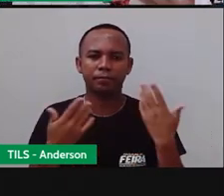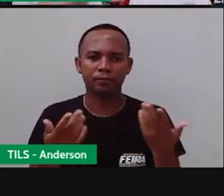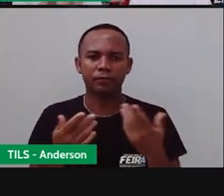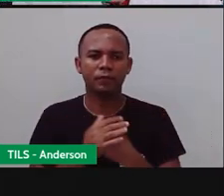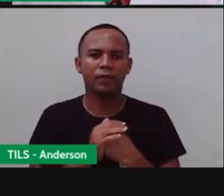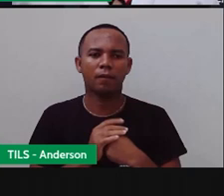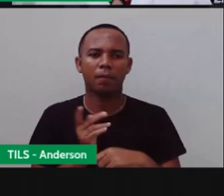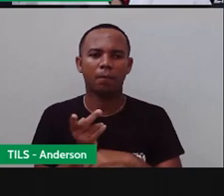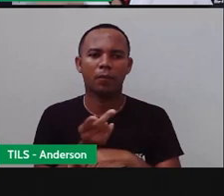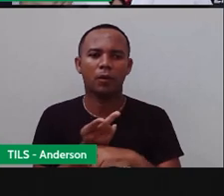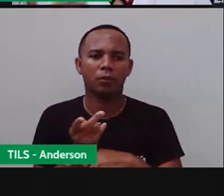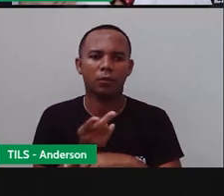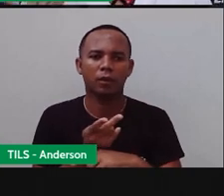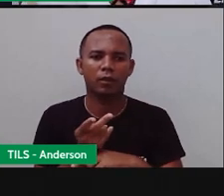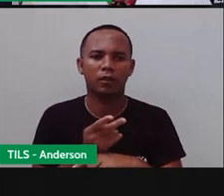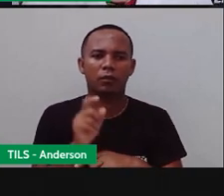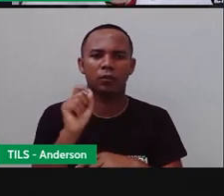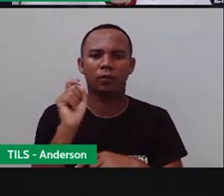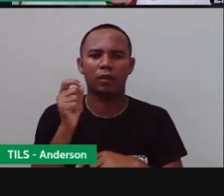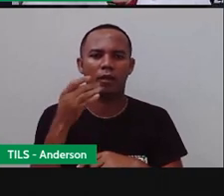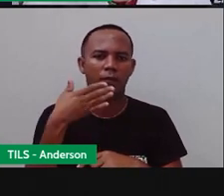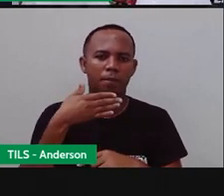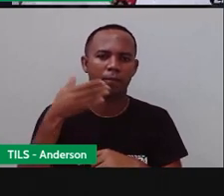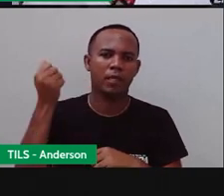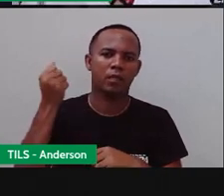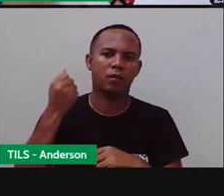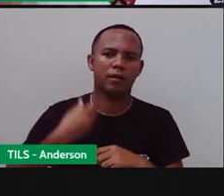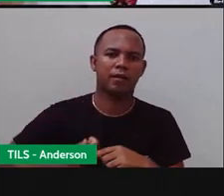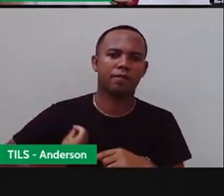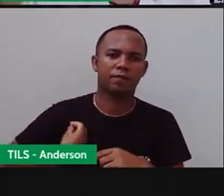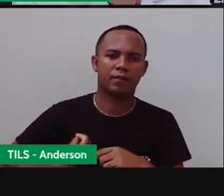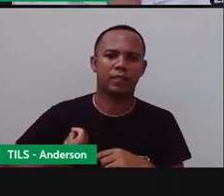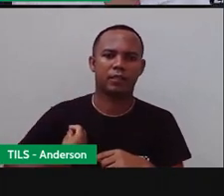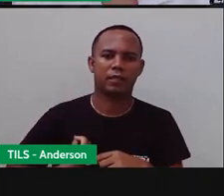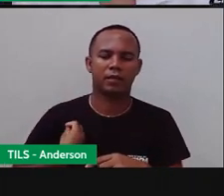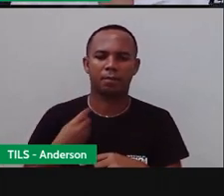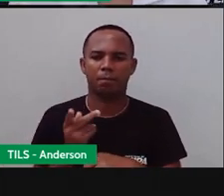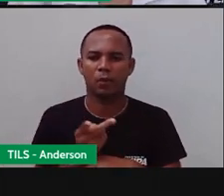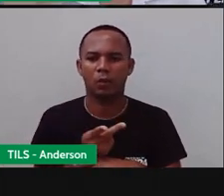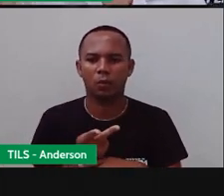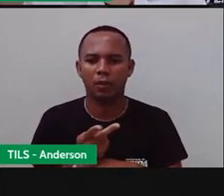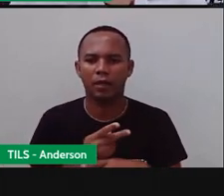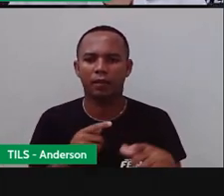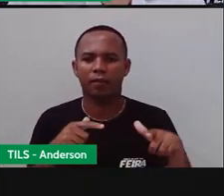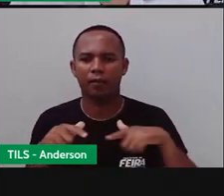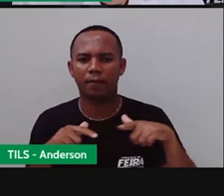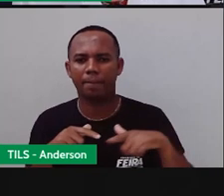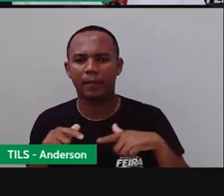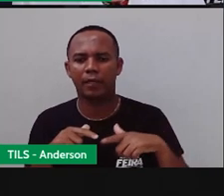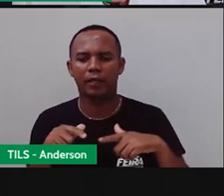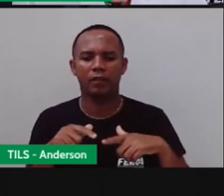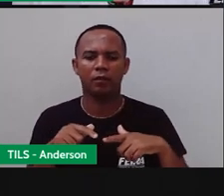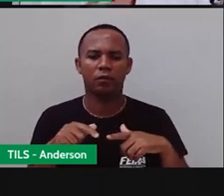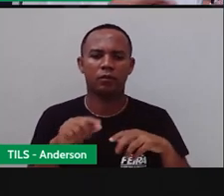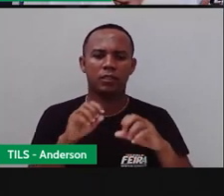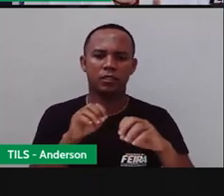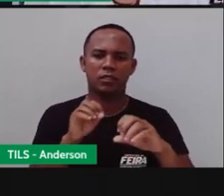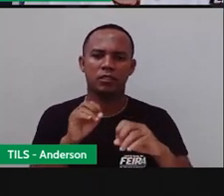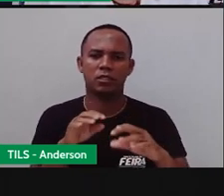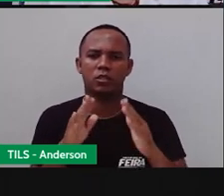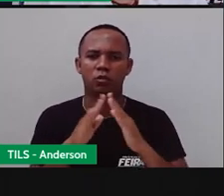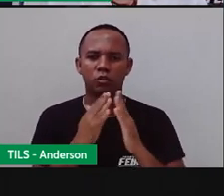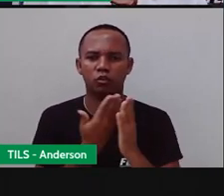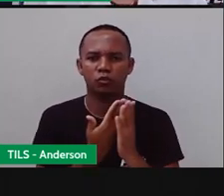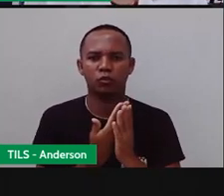quê? Em busca do quê? De melhorar a sua condição de vida. De procurar emprego, educação. Porque na zona